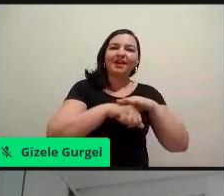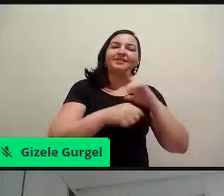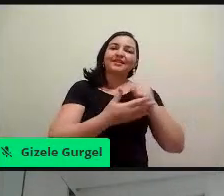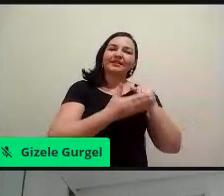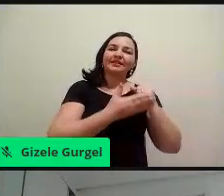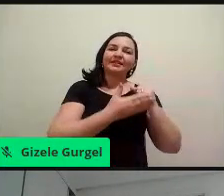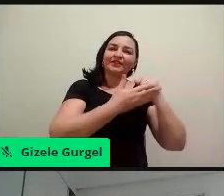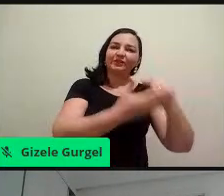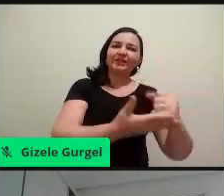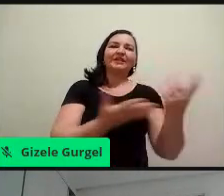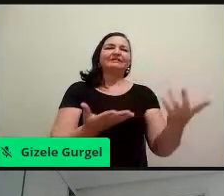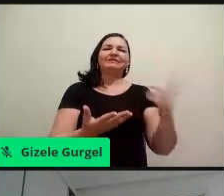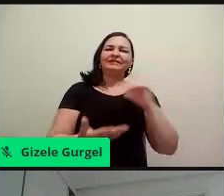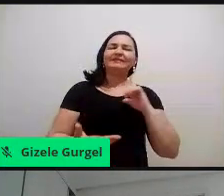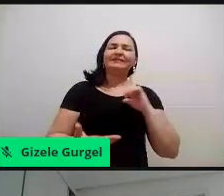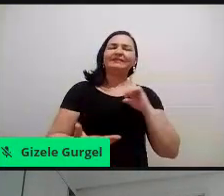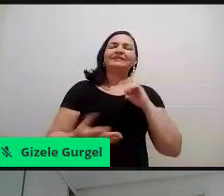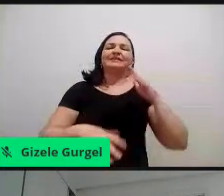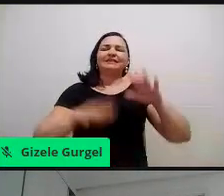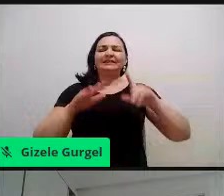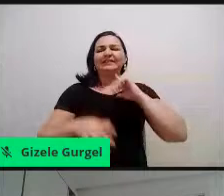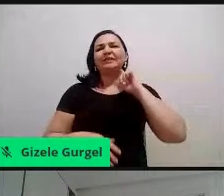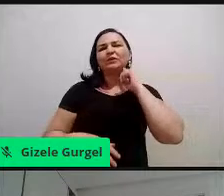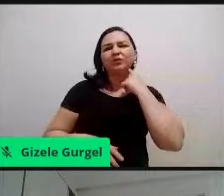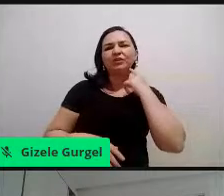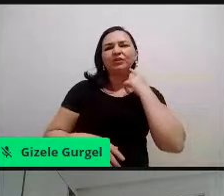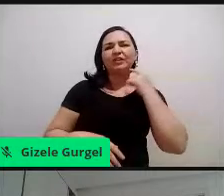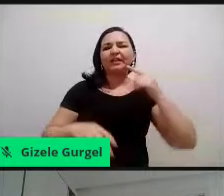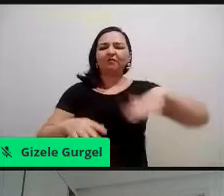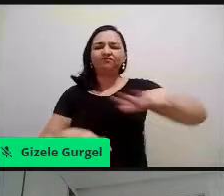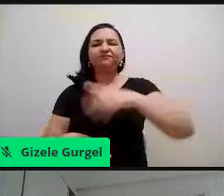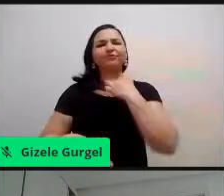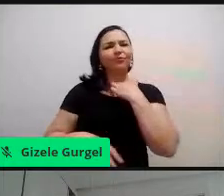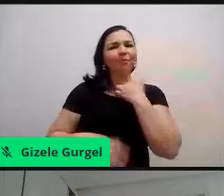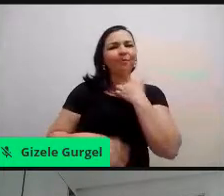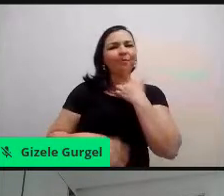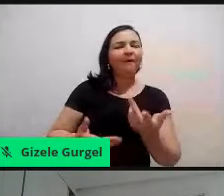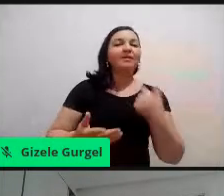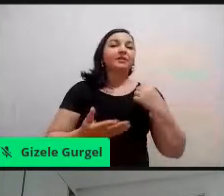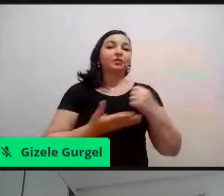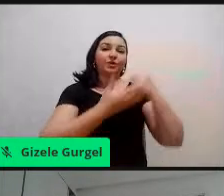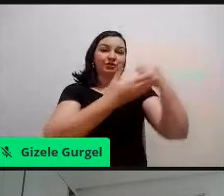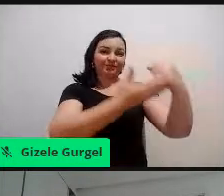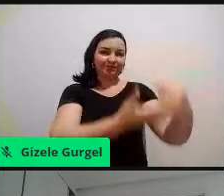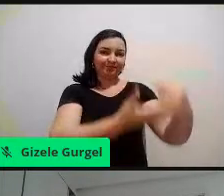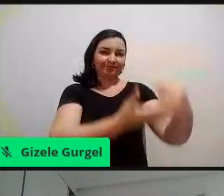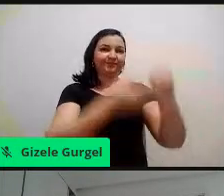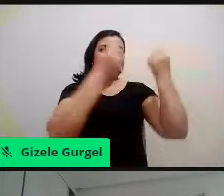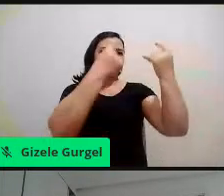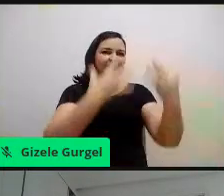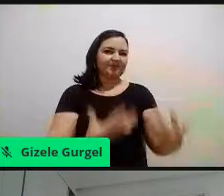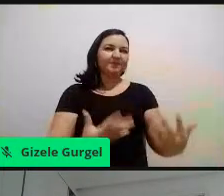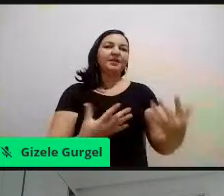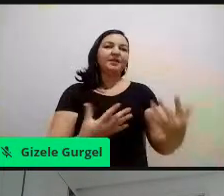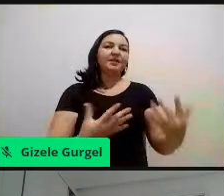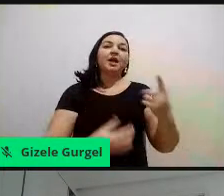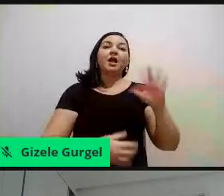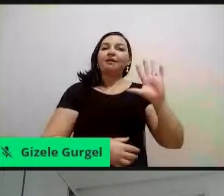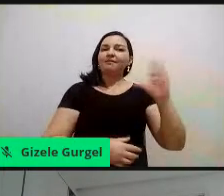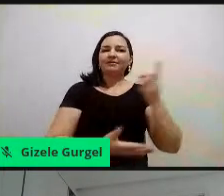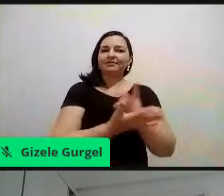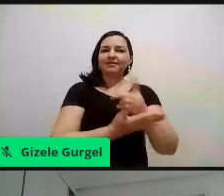isso é muito ruim, e a gente, né, vai tentar abordar da melhor maneira, fazendo essa sensibilização, e também